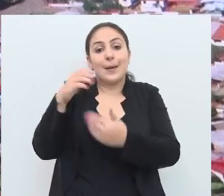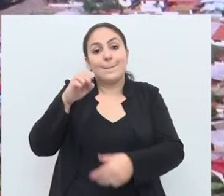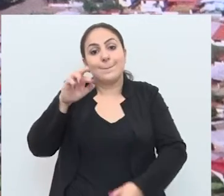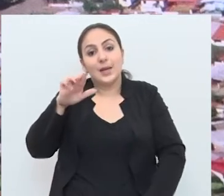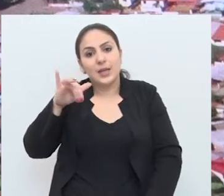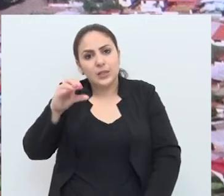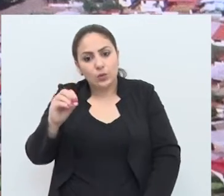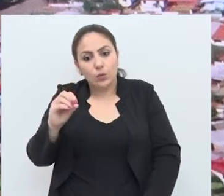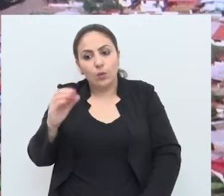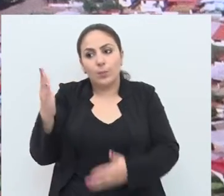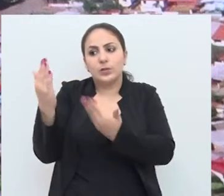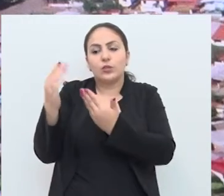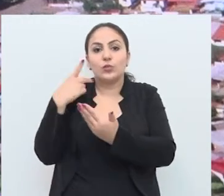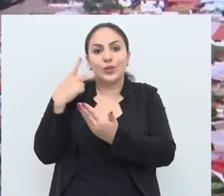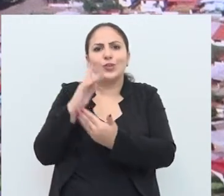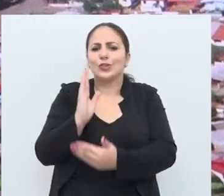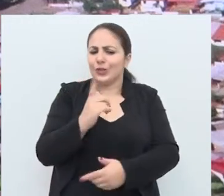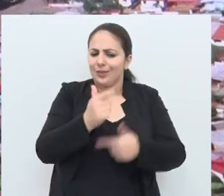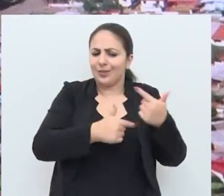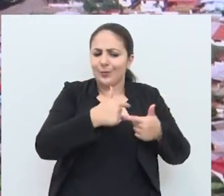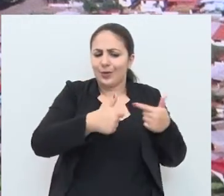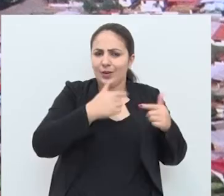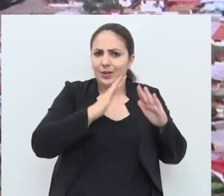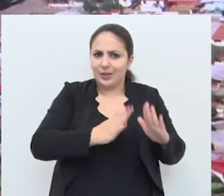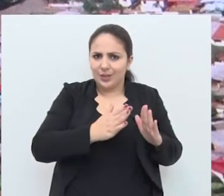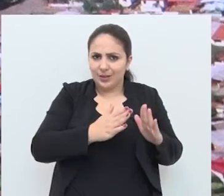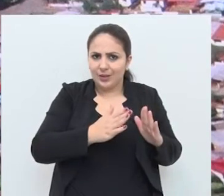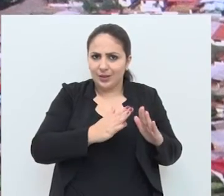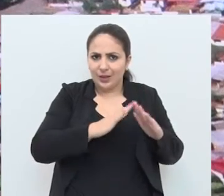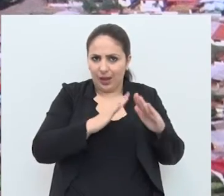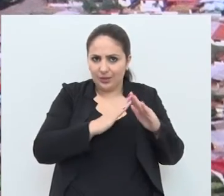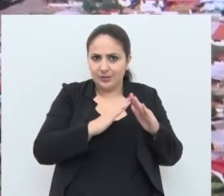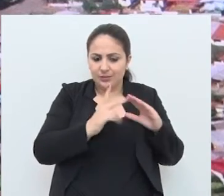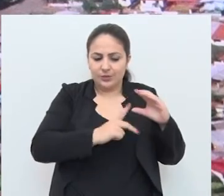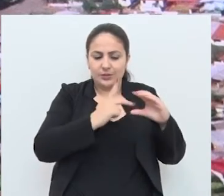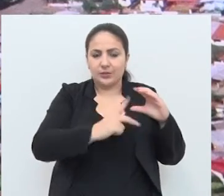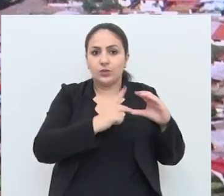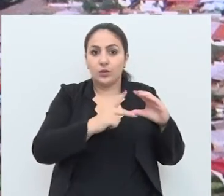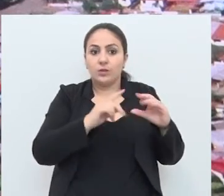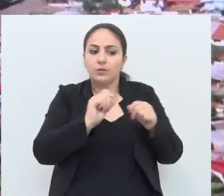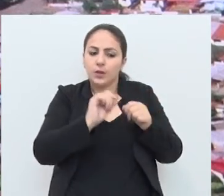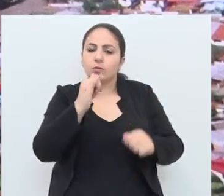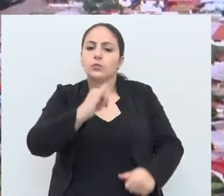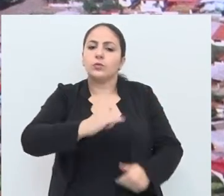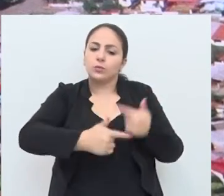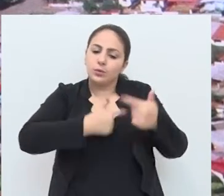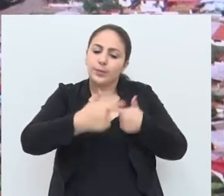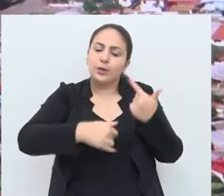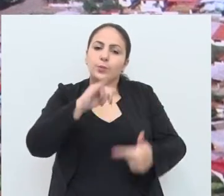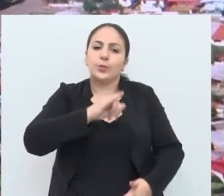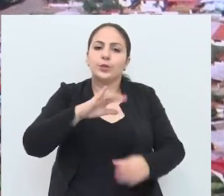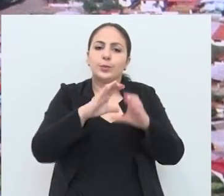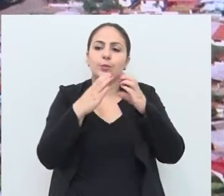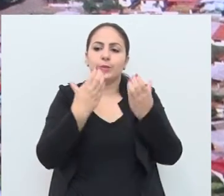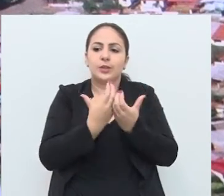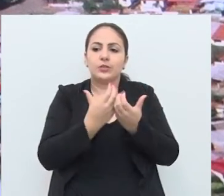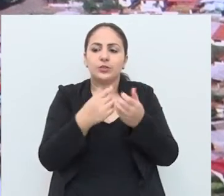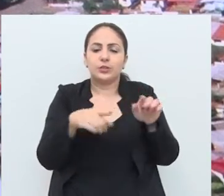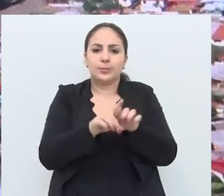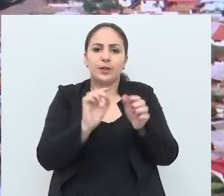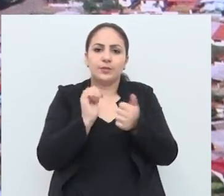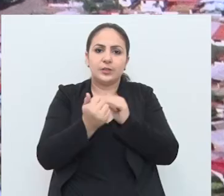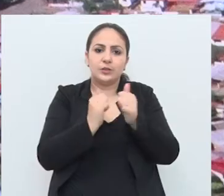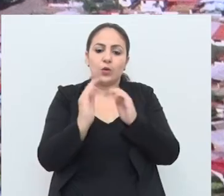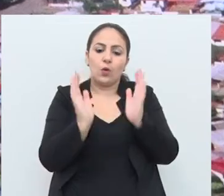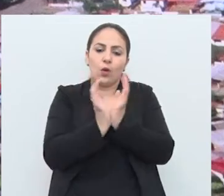uma homenagem para o vereador que passou por essa casa, que fez um trabalho importante para a comunidade e na avaliação